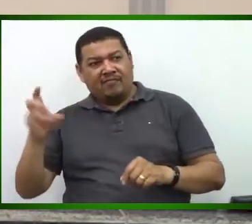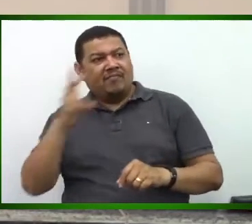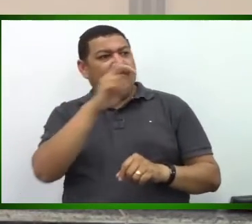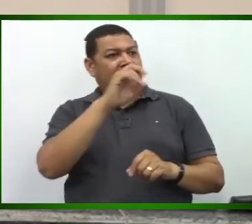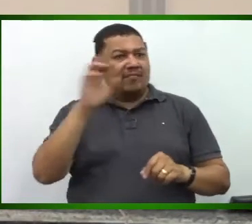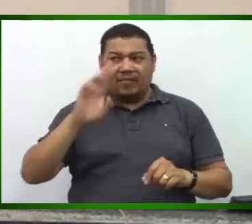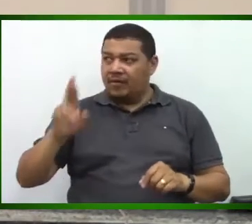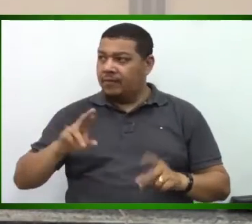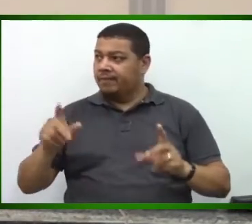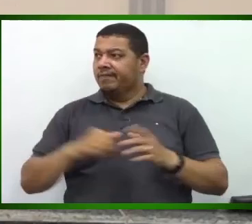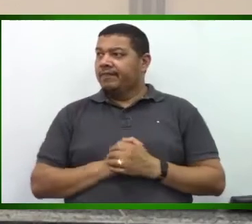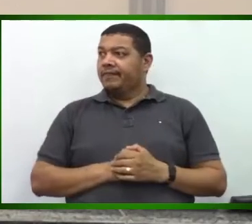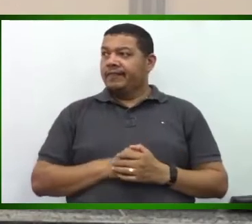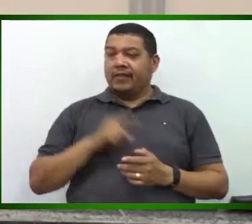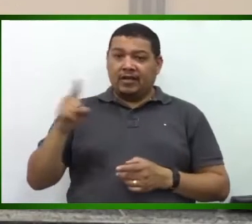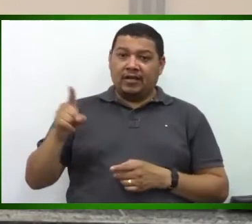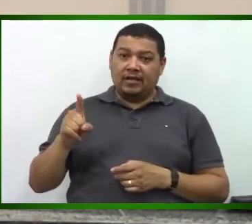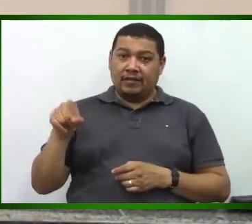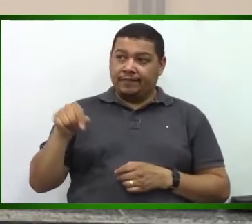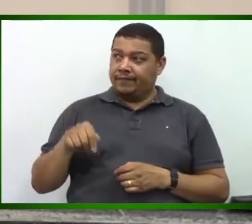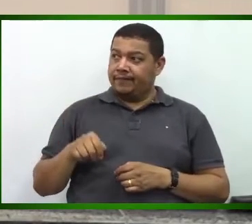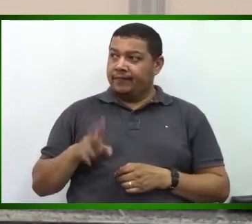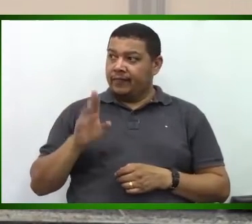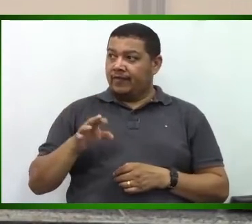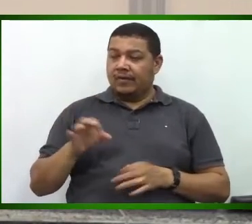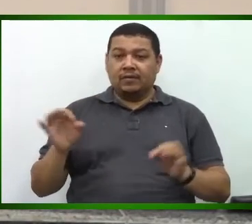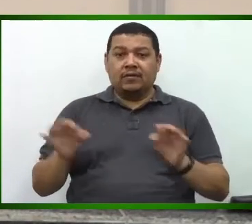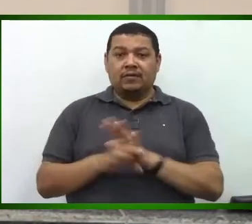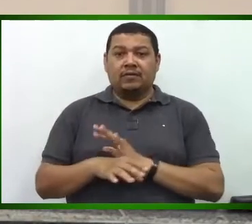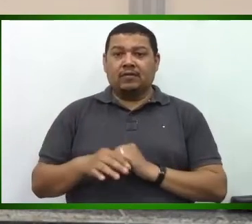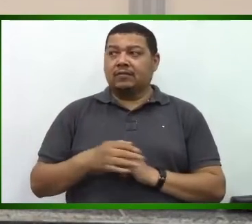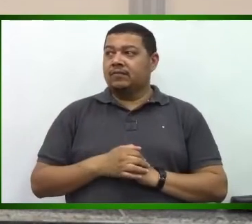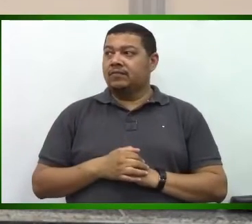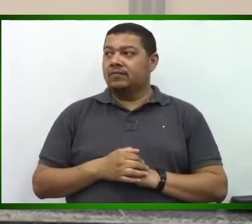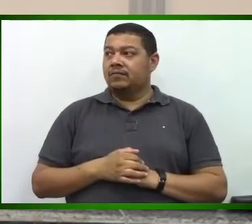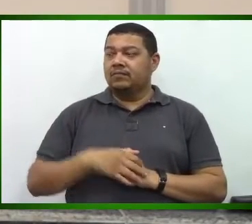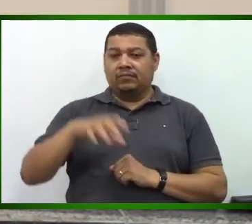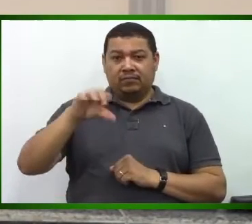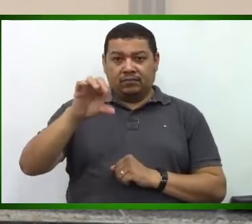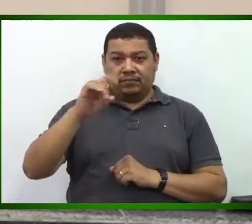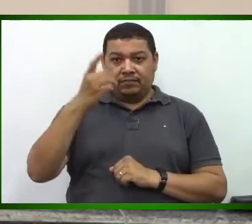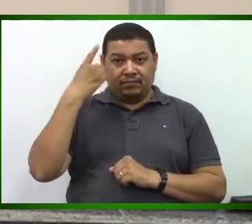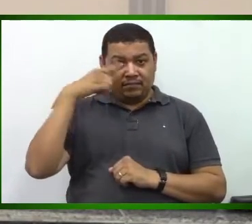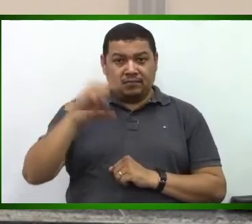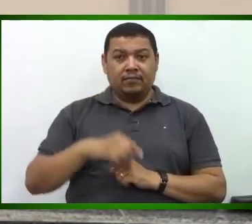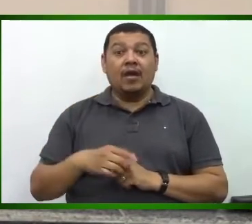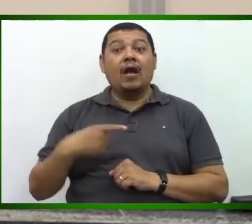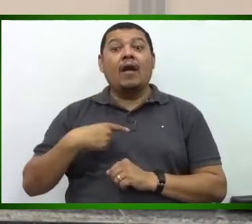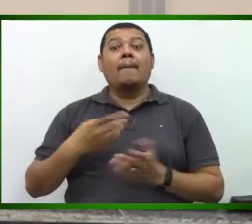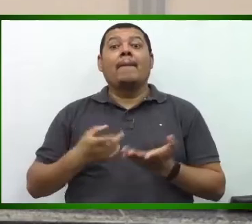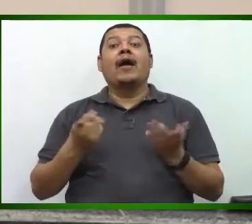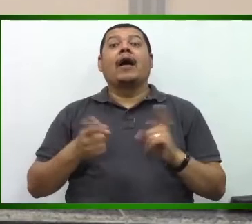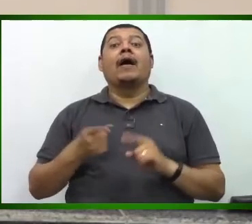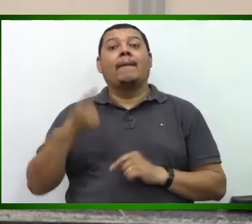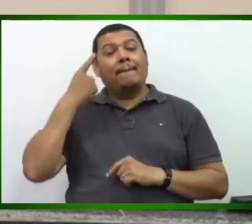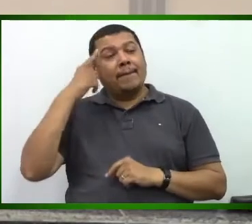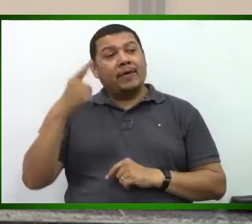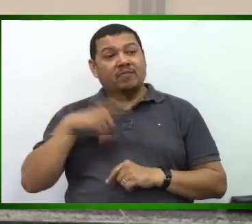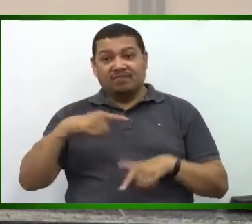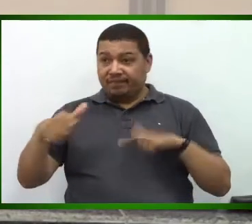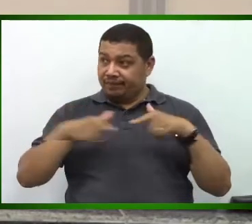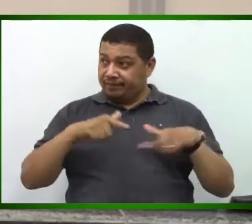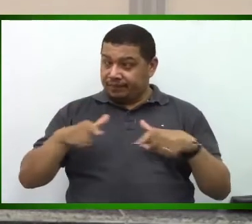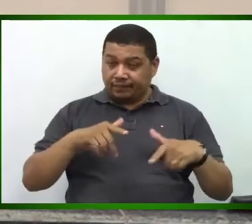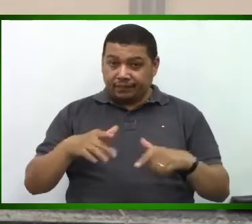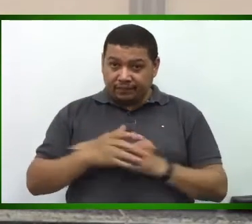o outro 500. E está lá a esposa dele, a cirurgia feita lá no sítio. 90 dias para se recuperar. Agora, imagine essa trabalhadora,